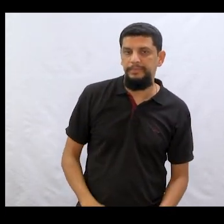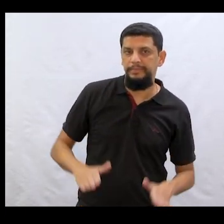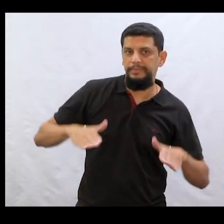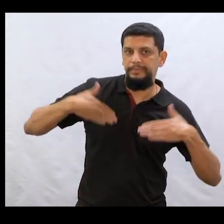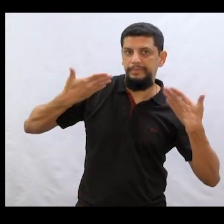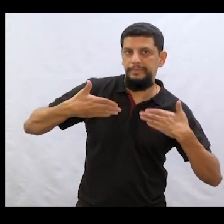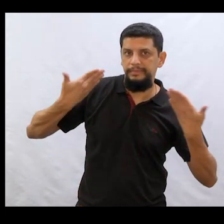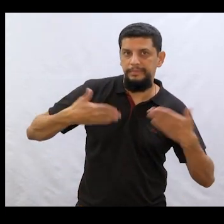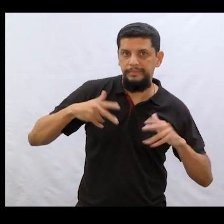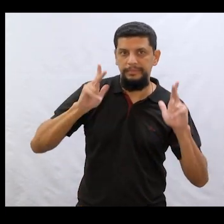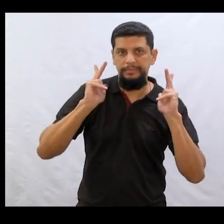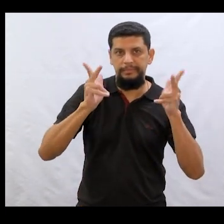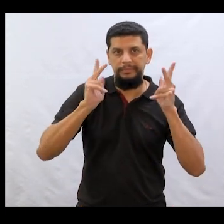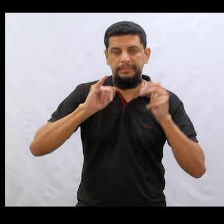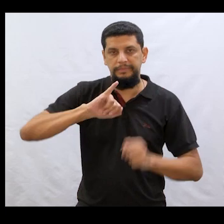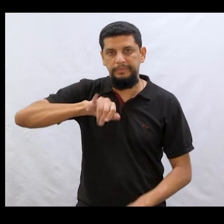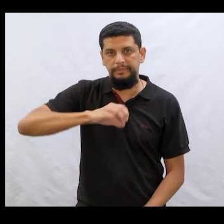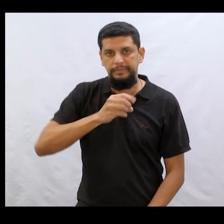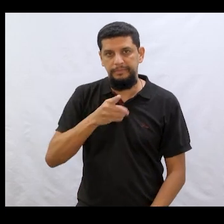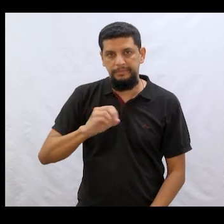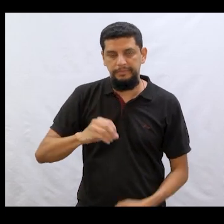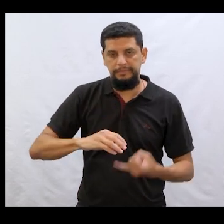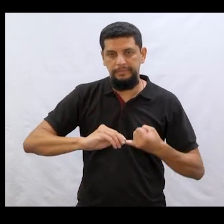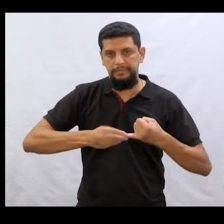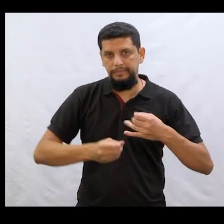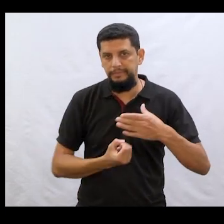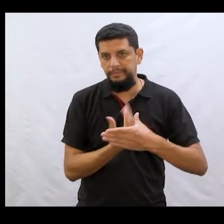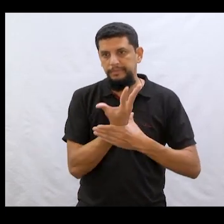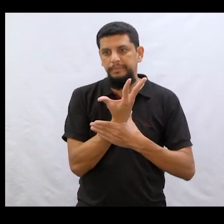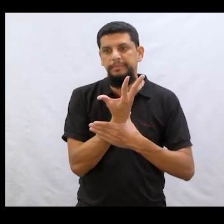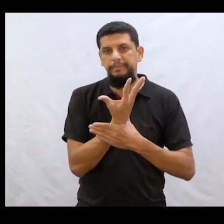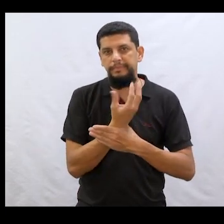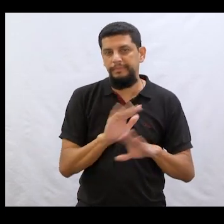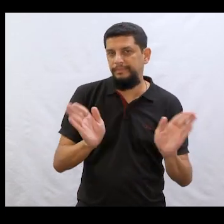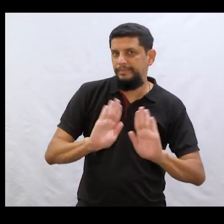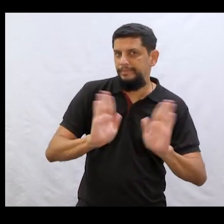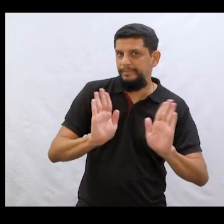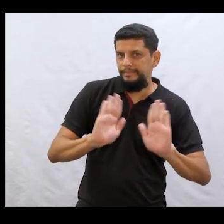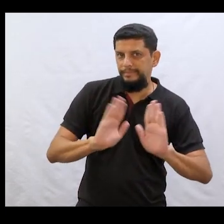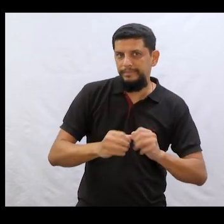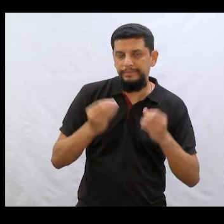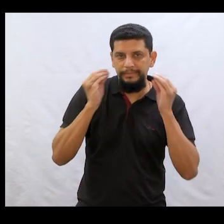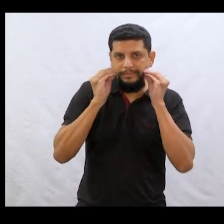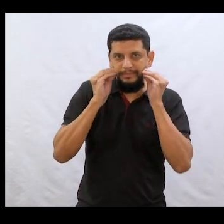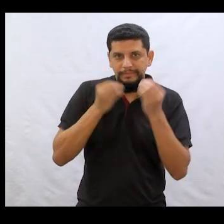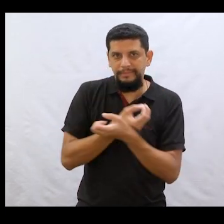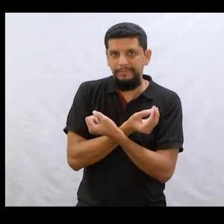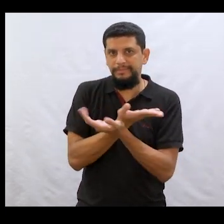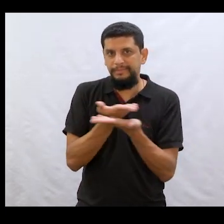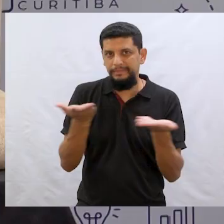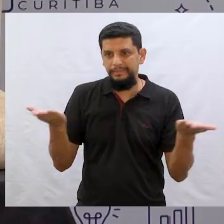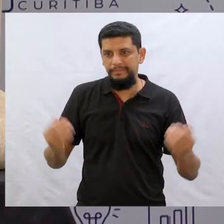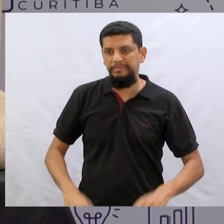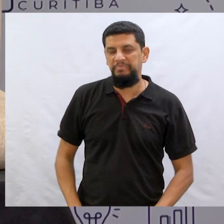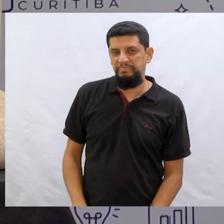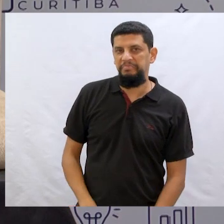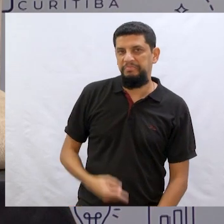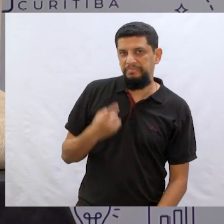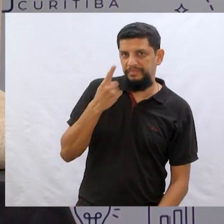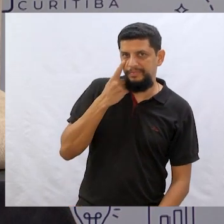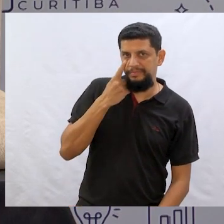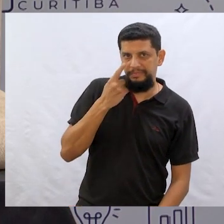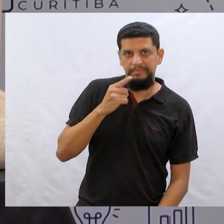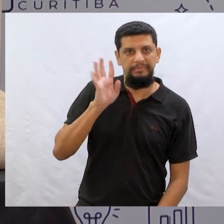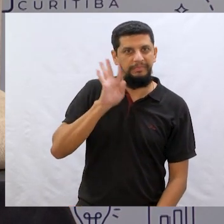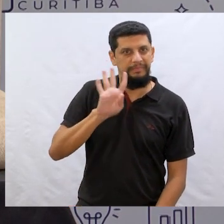Divirta-se com as aventuras de João e o de feijão. Tchau. Beijo. Pessoal,